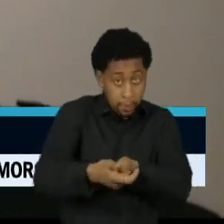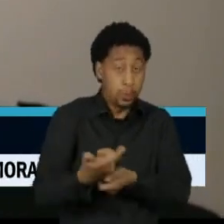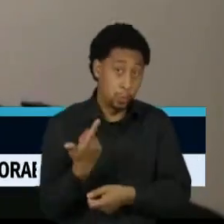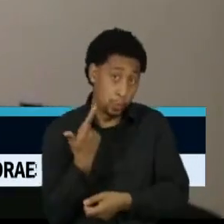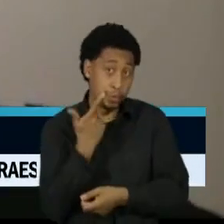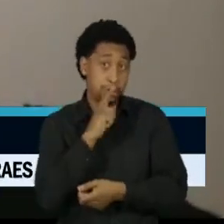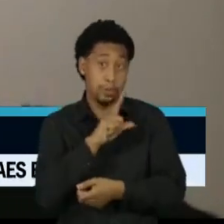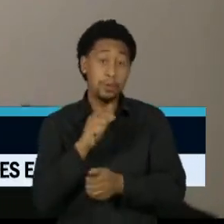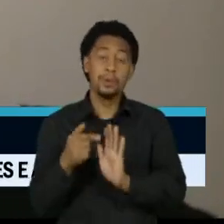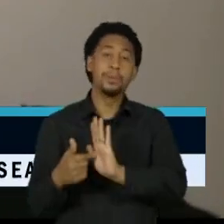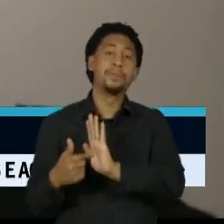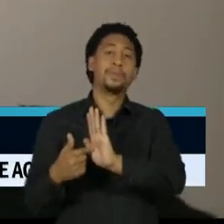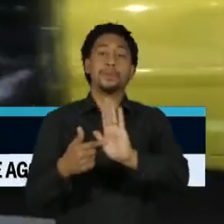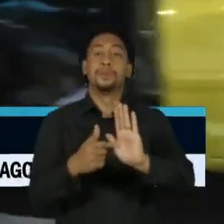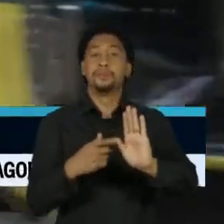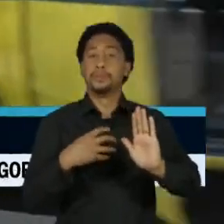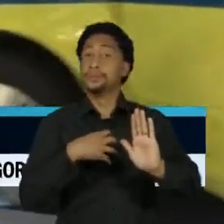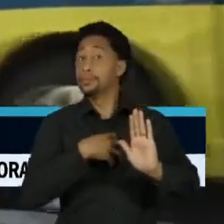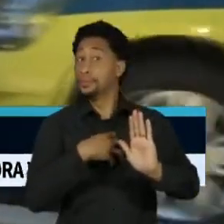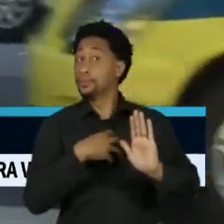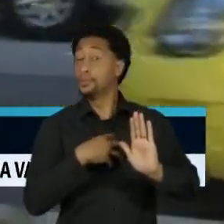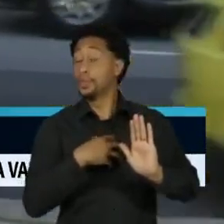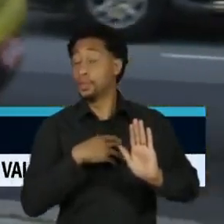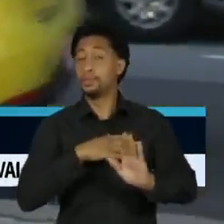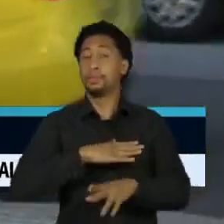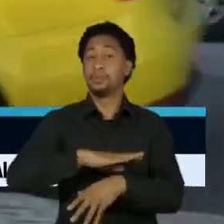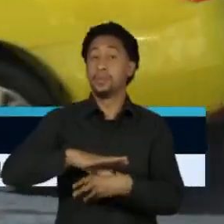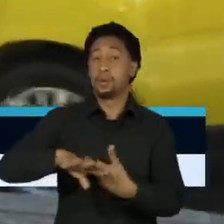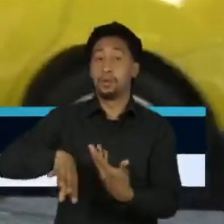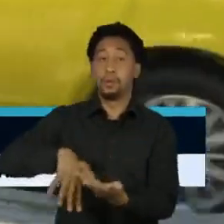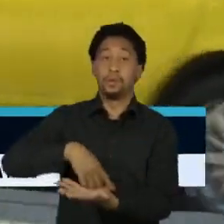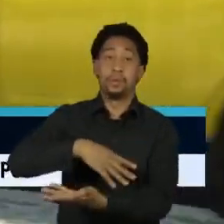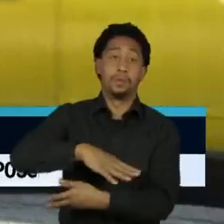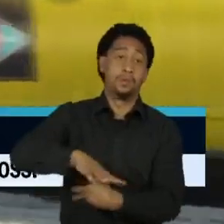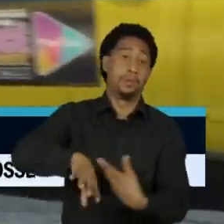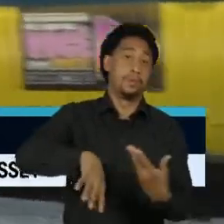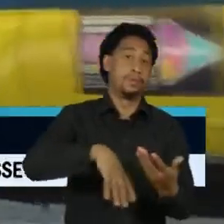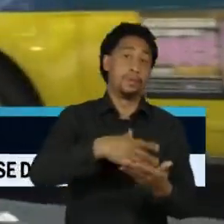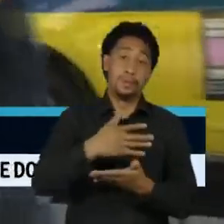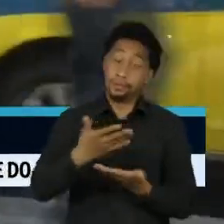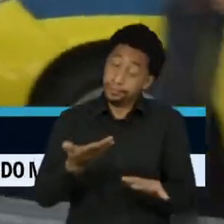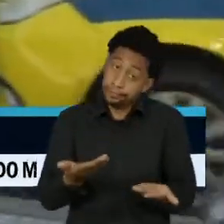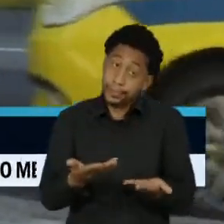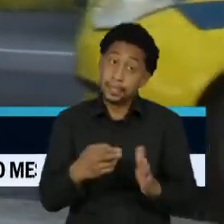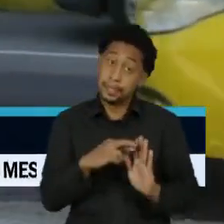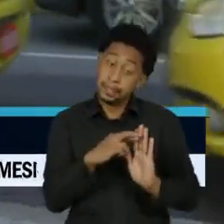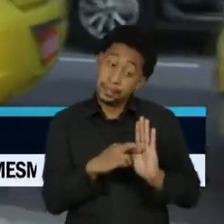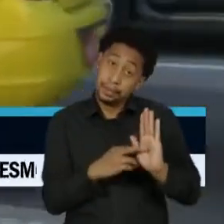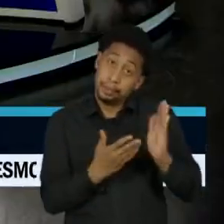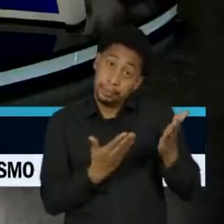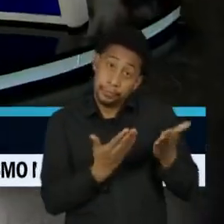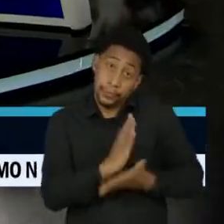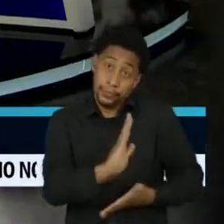apenas demonstra a forma desorganizada em que essa política foi planejada.